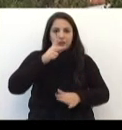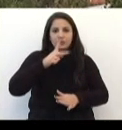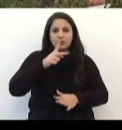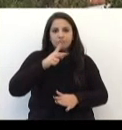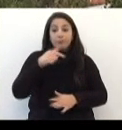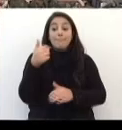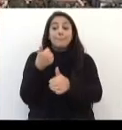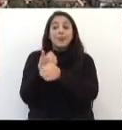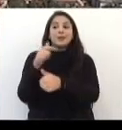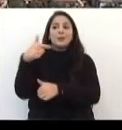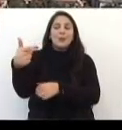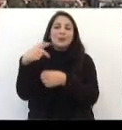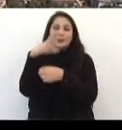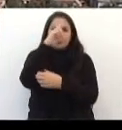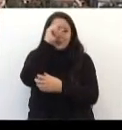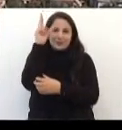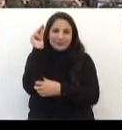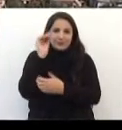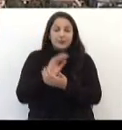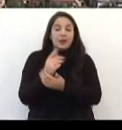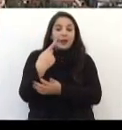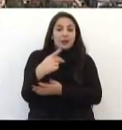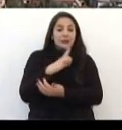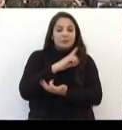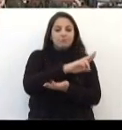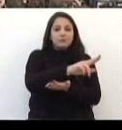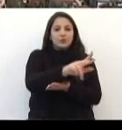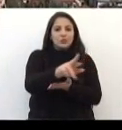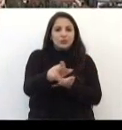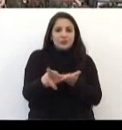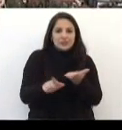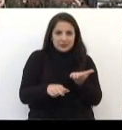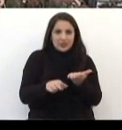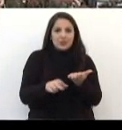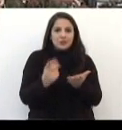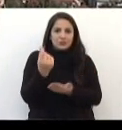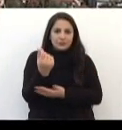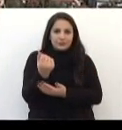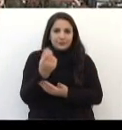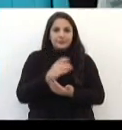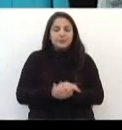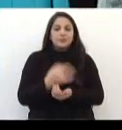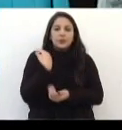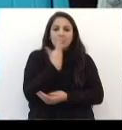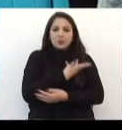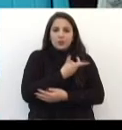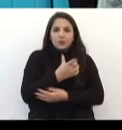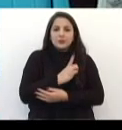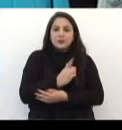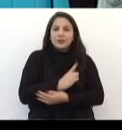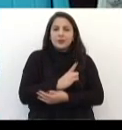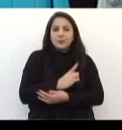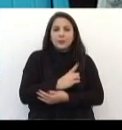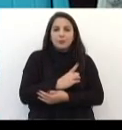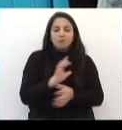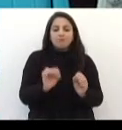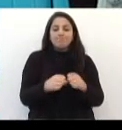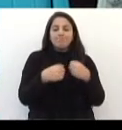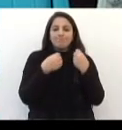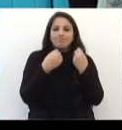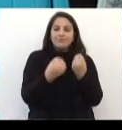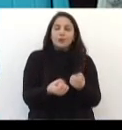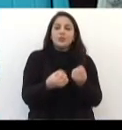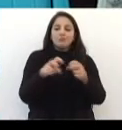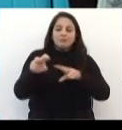municípios. Aqui existe uma grande diversidade de fontes de renda. Nós temos uma forte